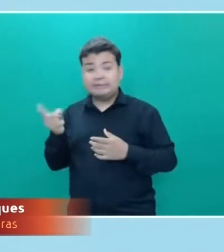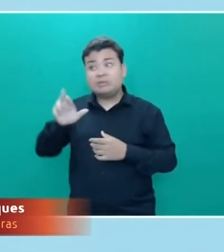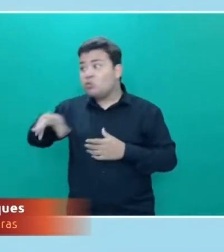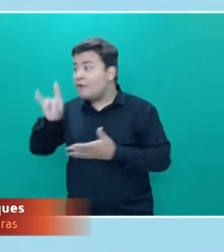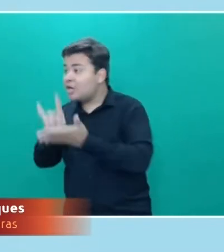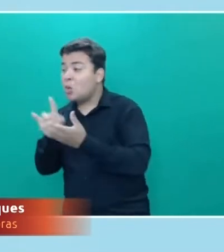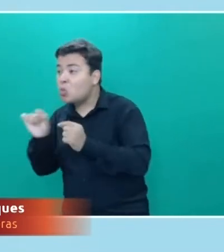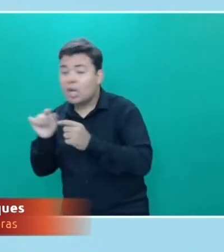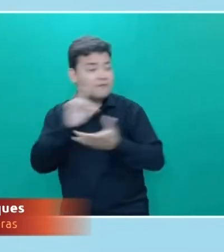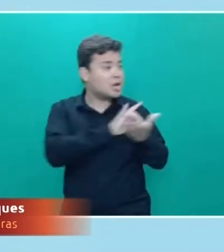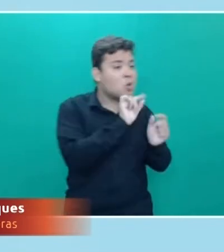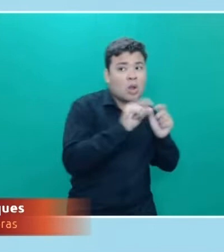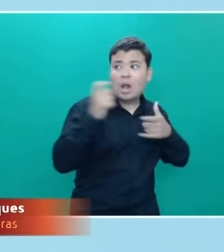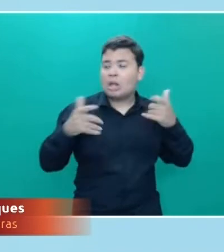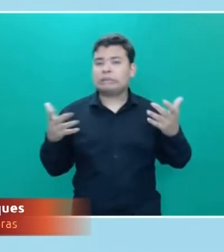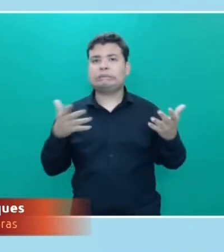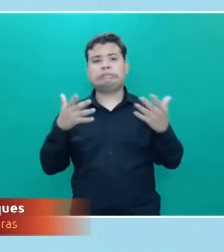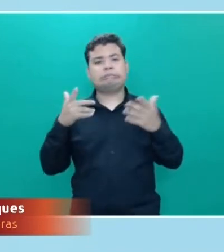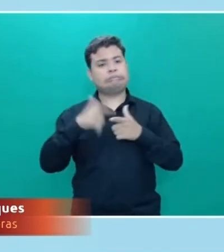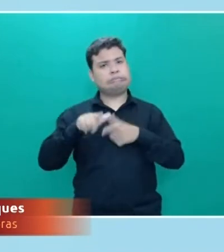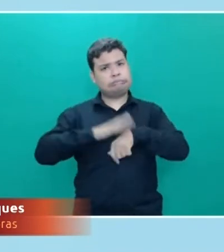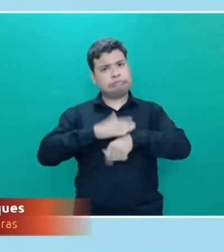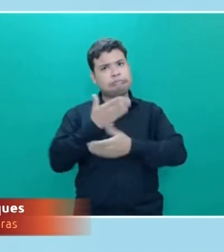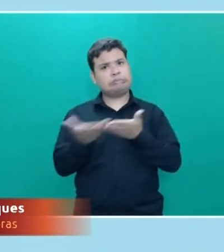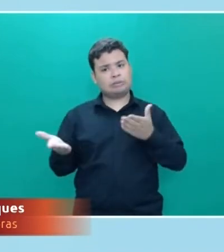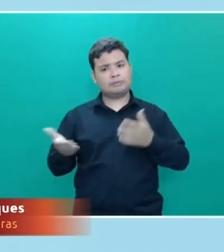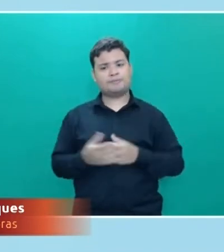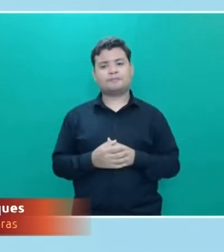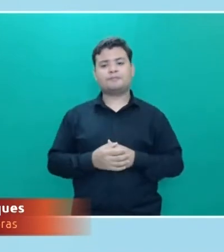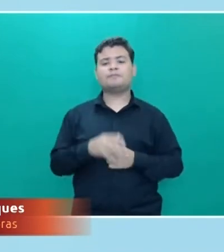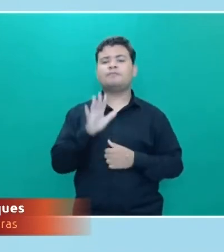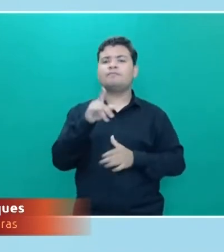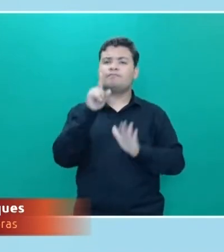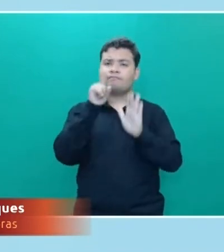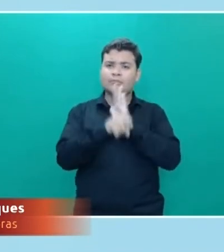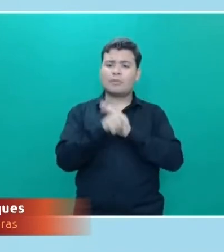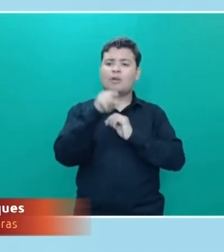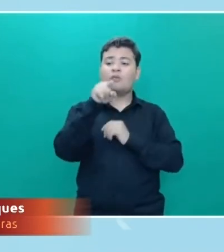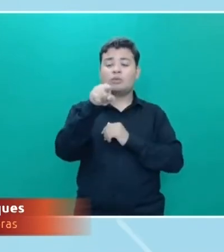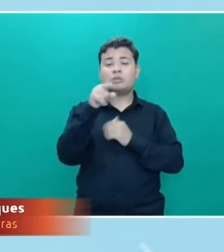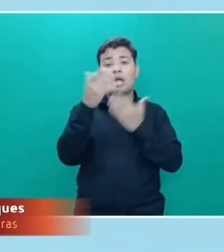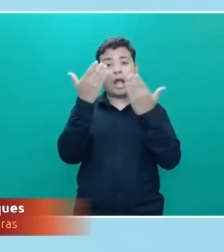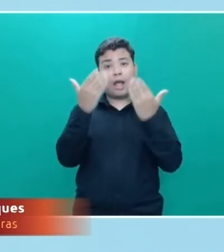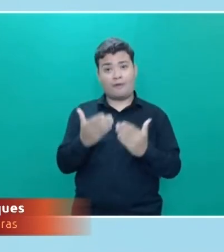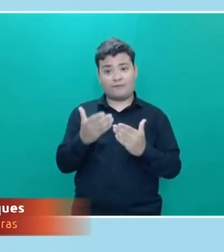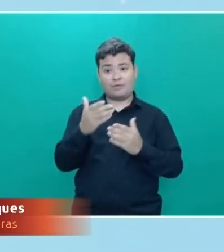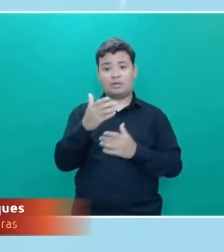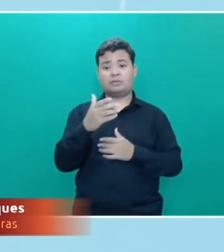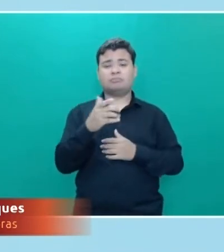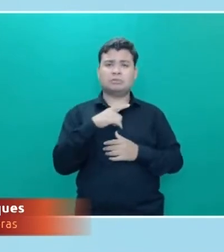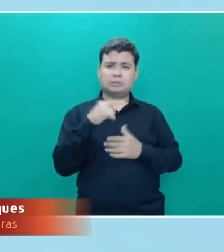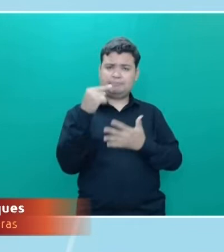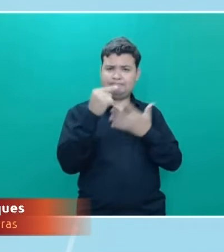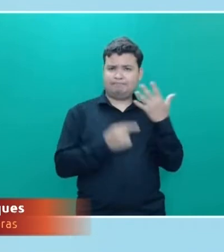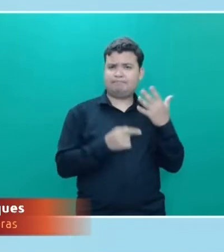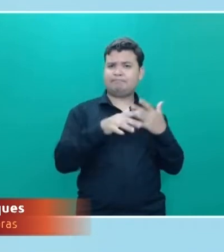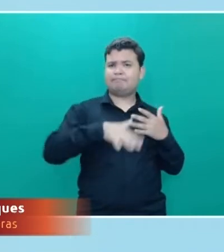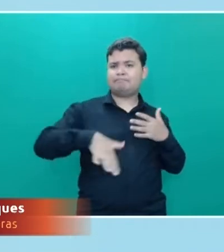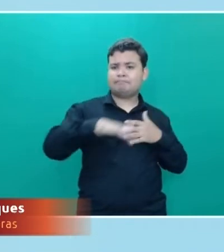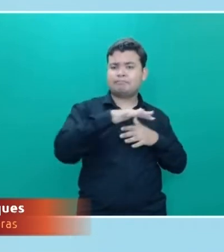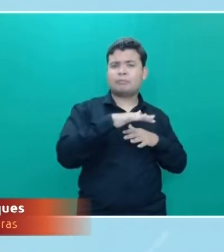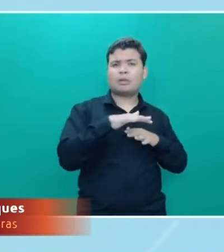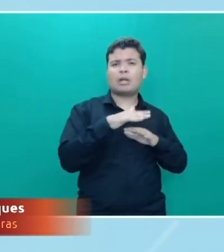para finalizar, qual que a sua avaliação dos mecanismos, primeiro, das redes sociais, você até falou de denunciar